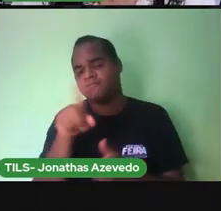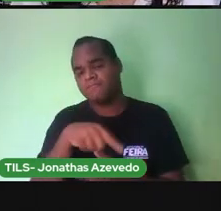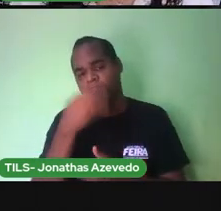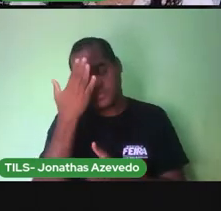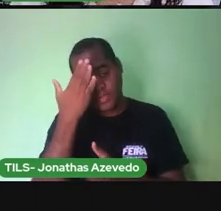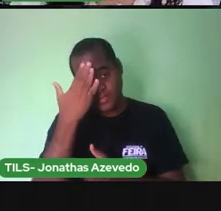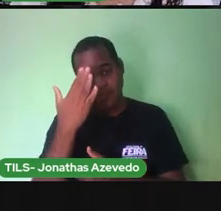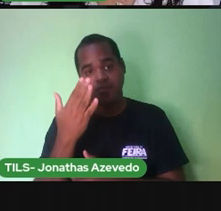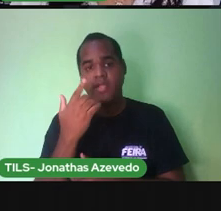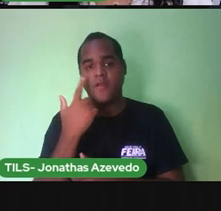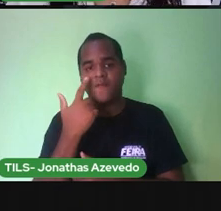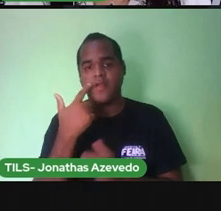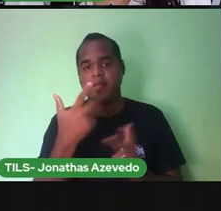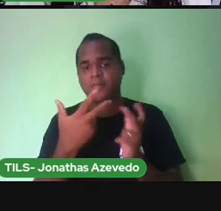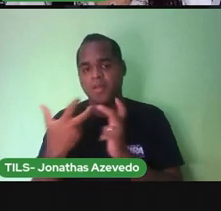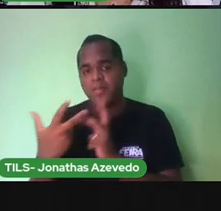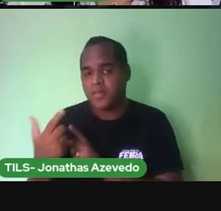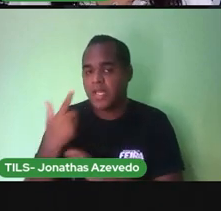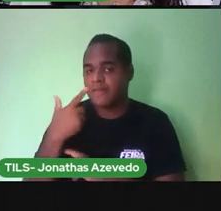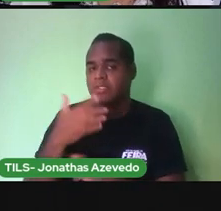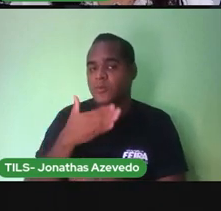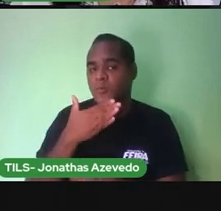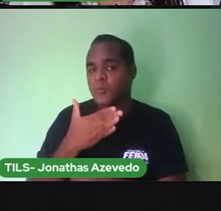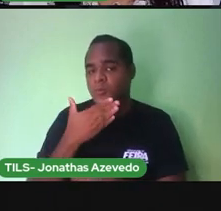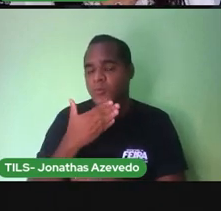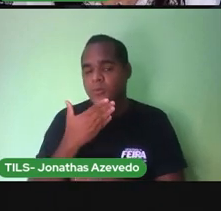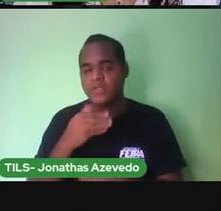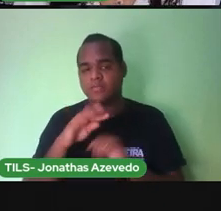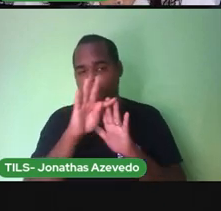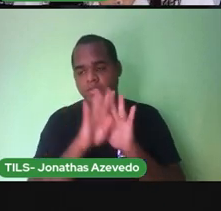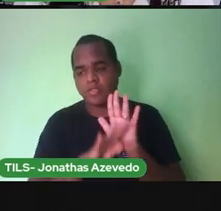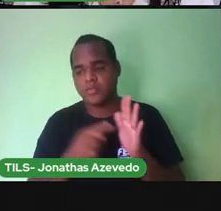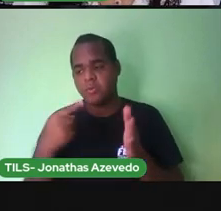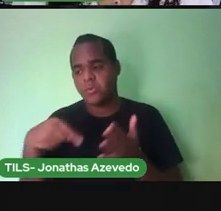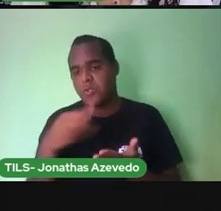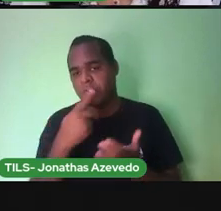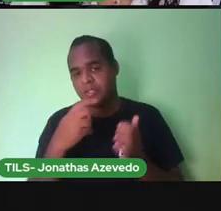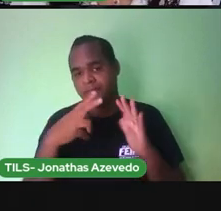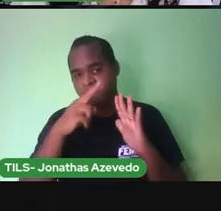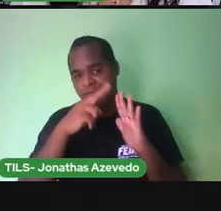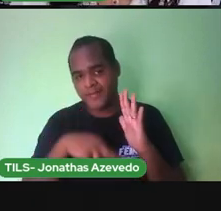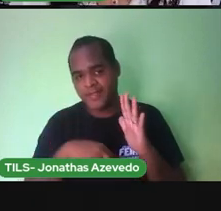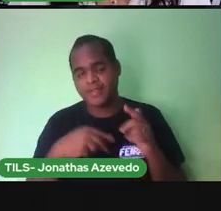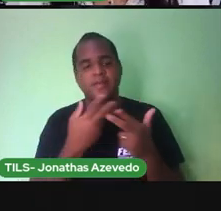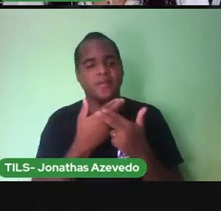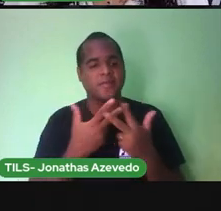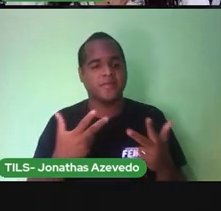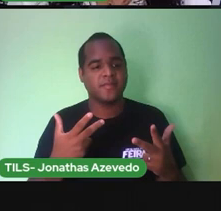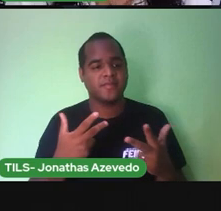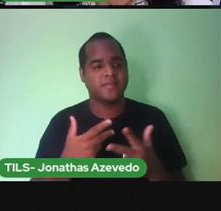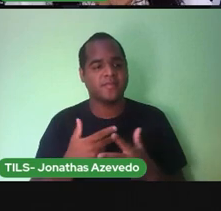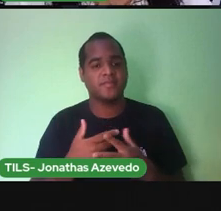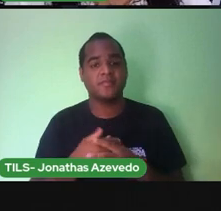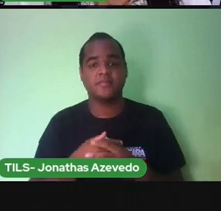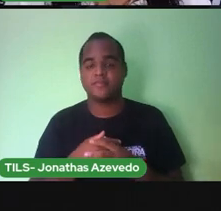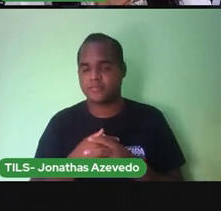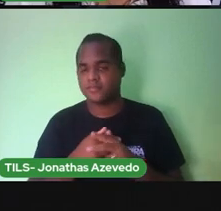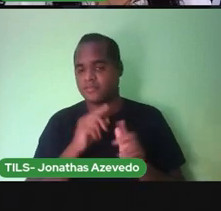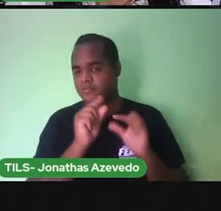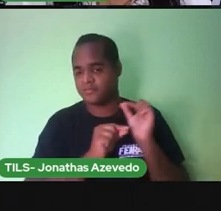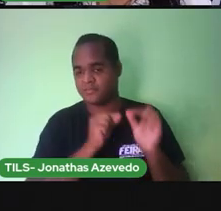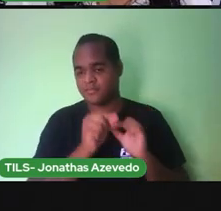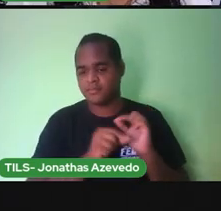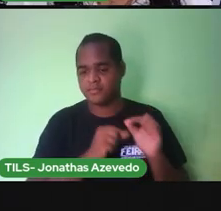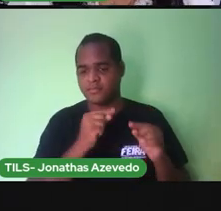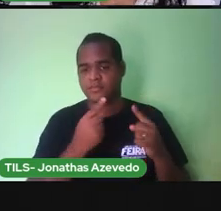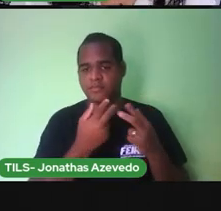texto quando ele é conhecido e para a gente poder ler aquilo que a gente está vendo pela primeira vez. Lembra da dica que a